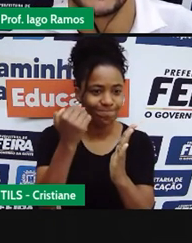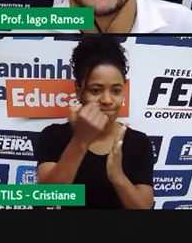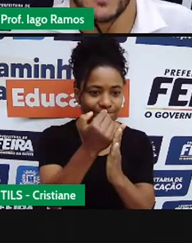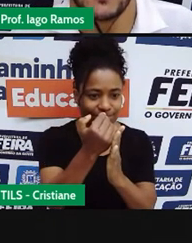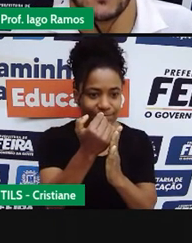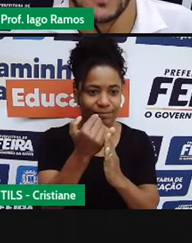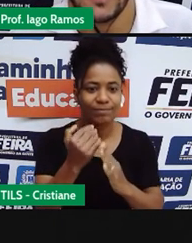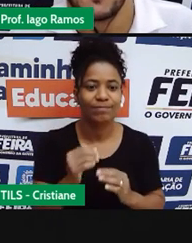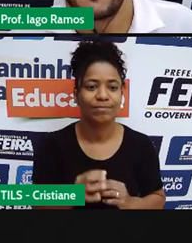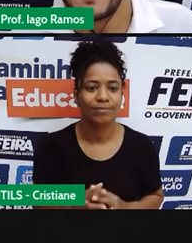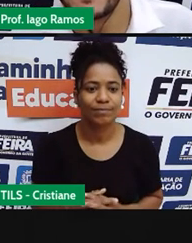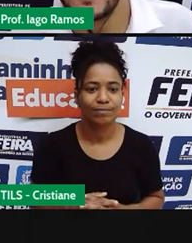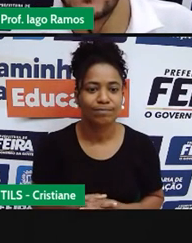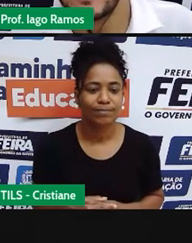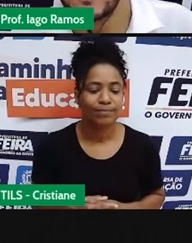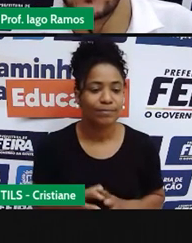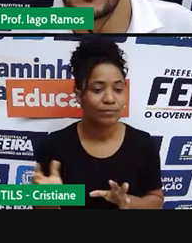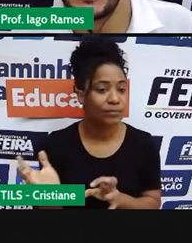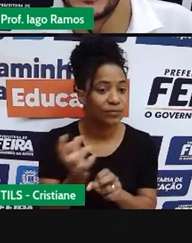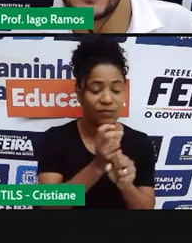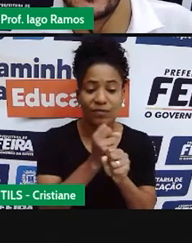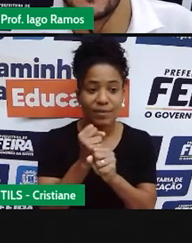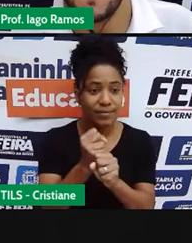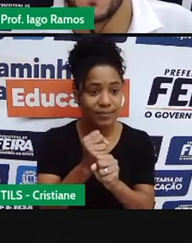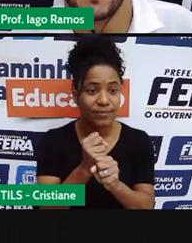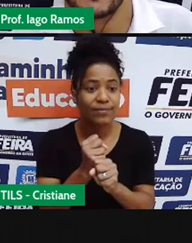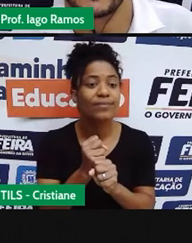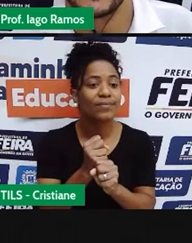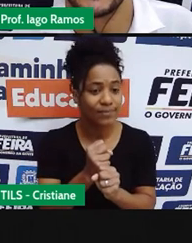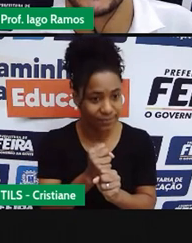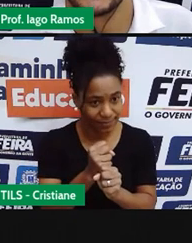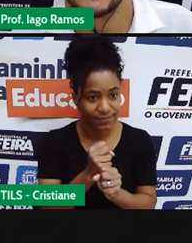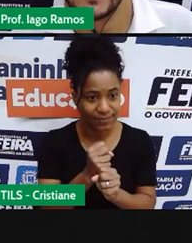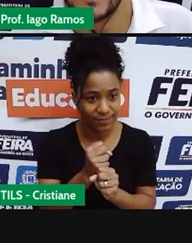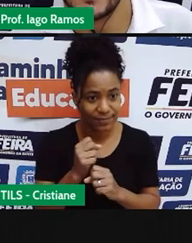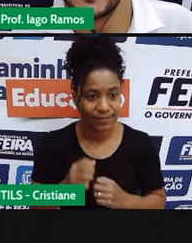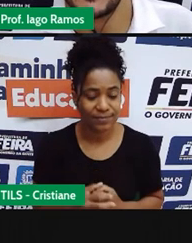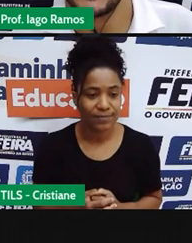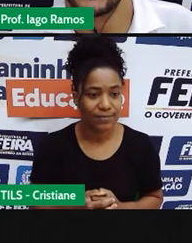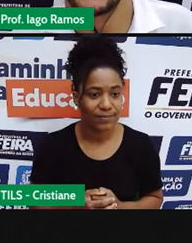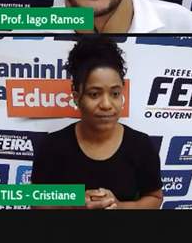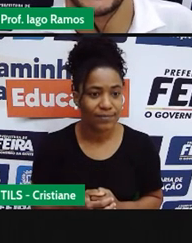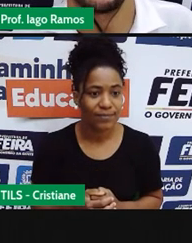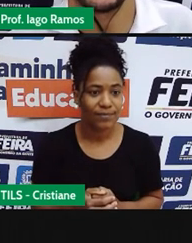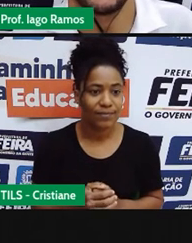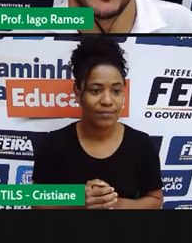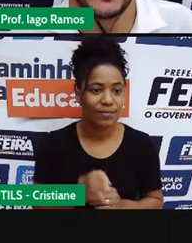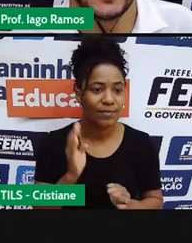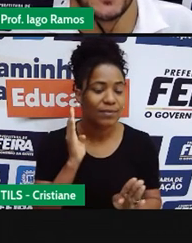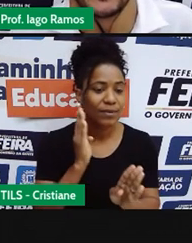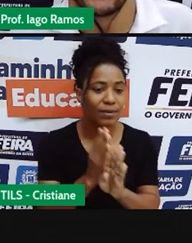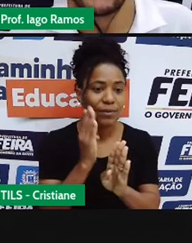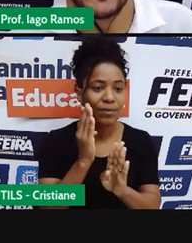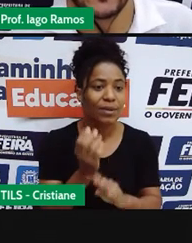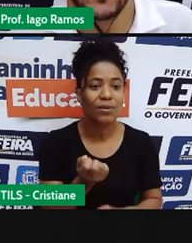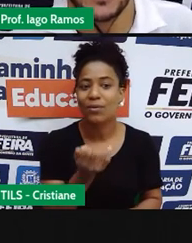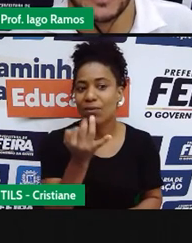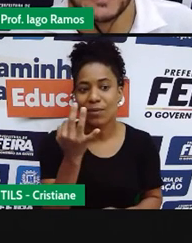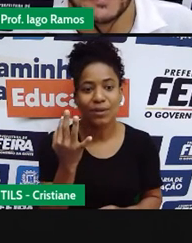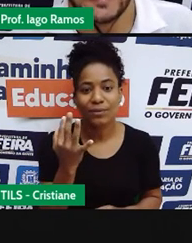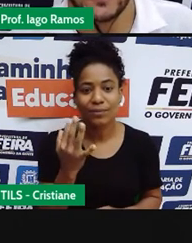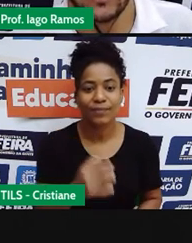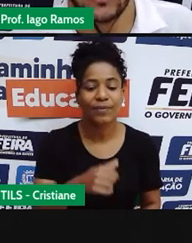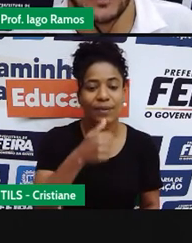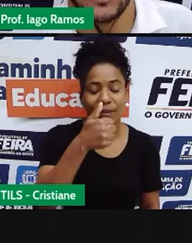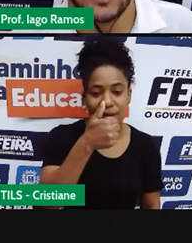Certo? Então, essa continha, a gente encontra rapidamente o valor